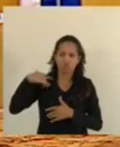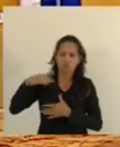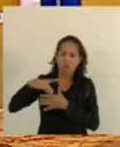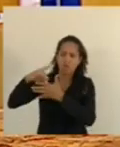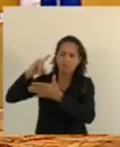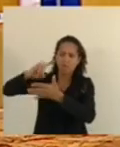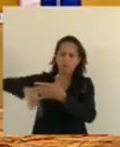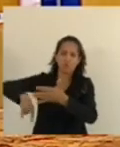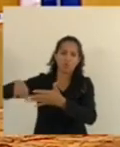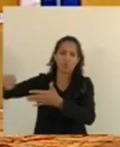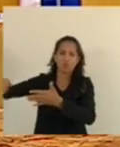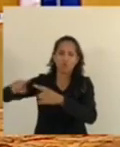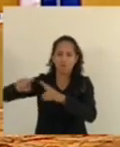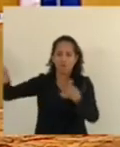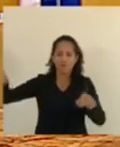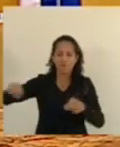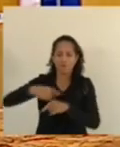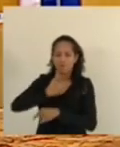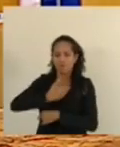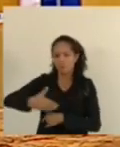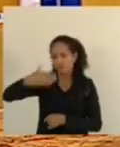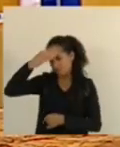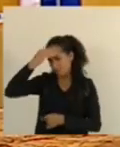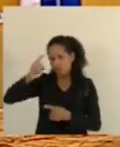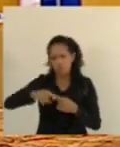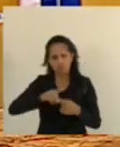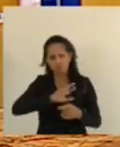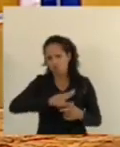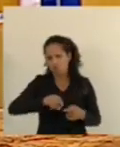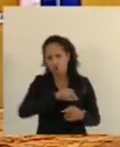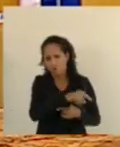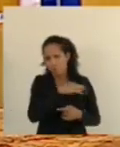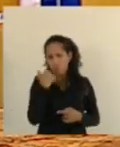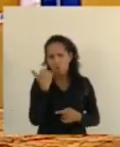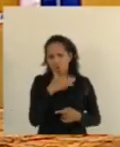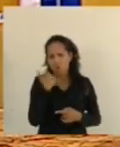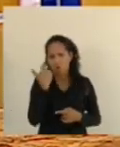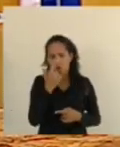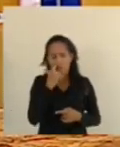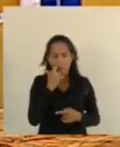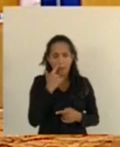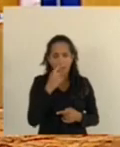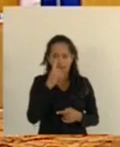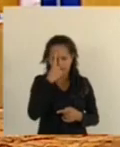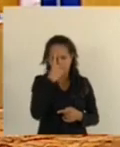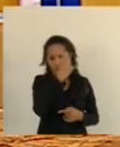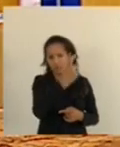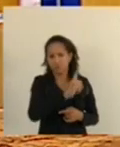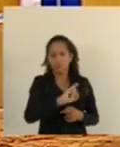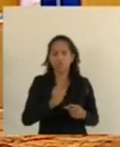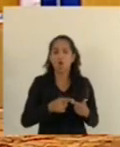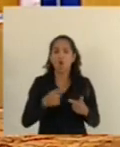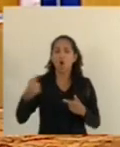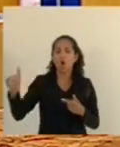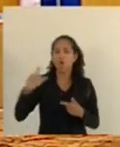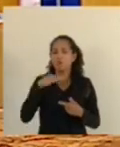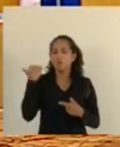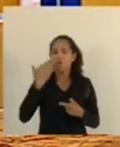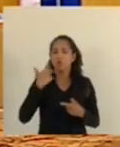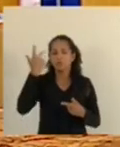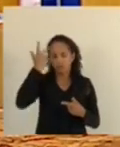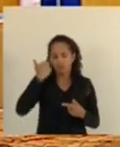governador, não somente para resolver o problema das mortes violentas do Estado do Espírito Santo, mas também as mortes naturais, cujos deslocamentos,